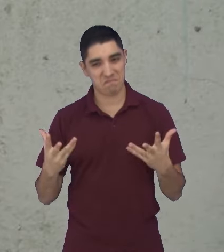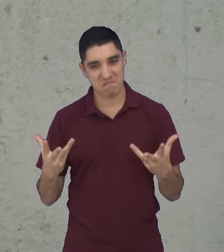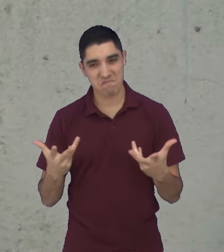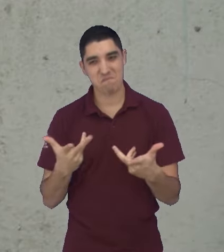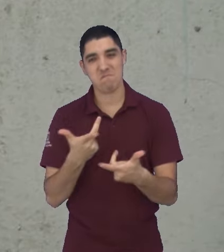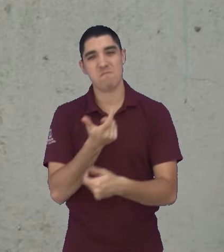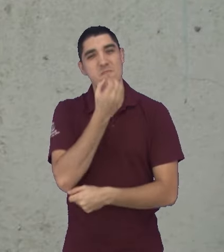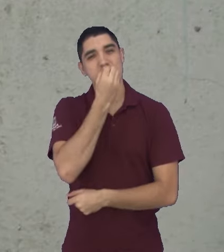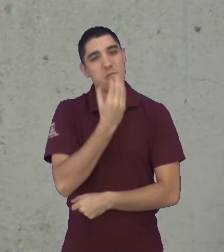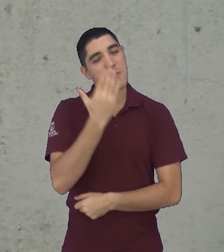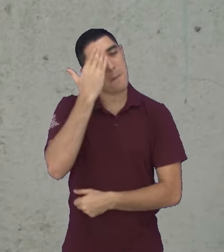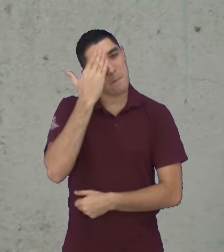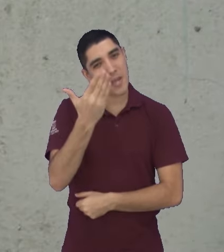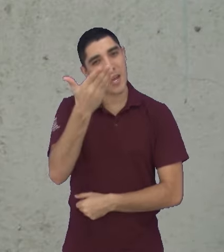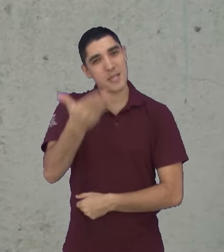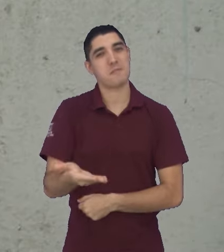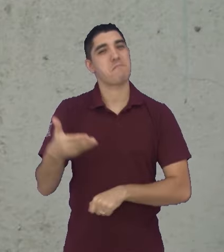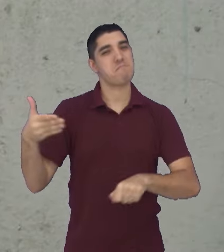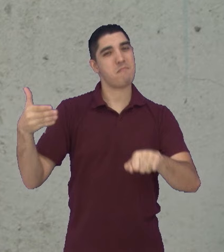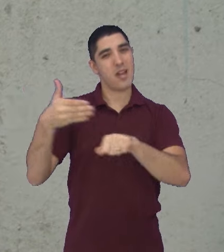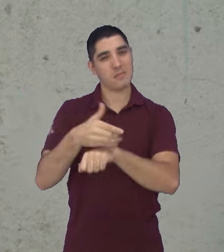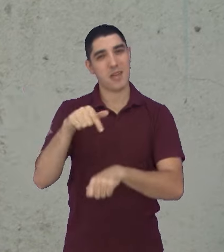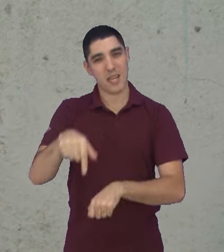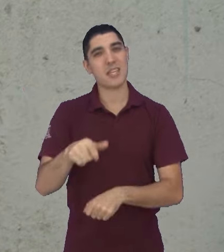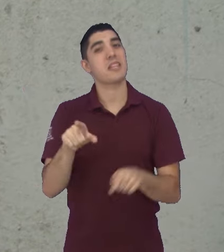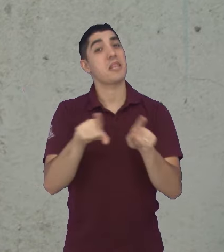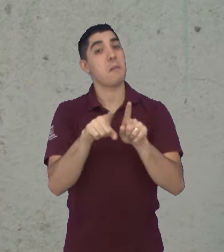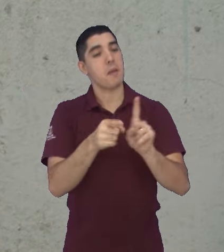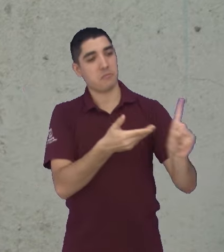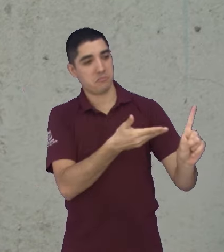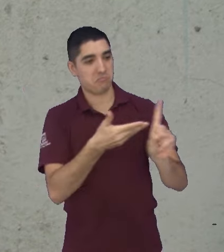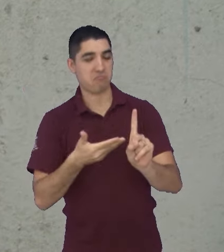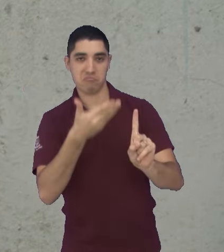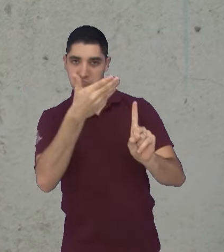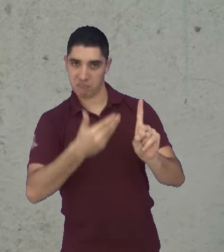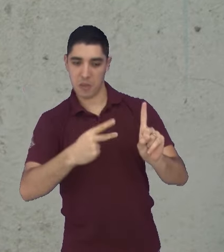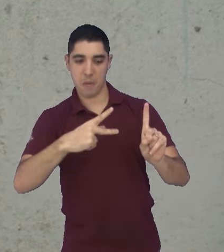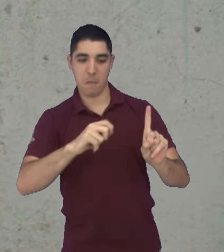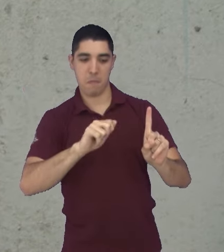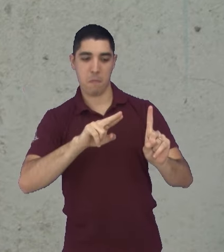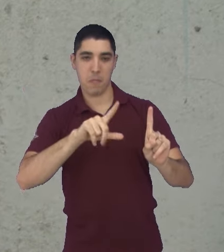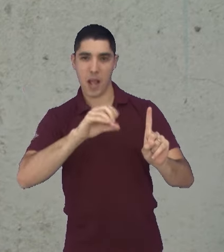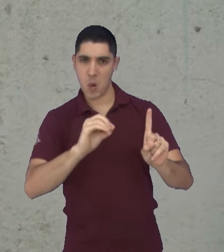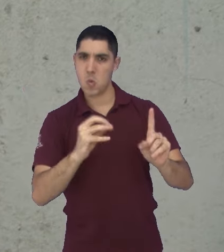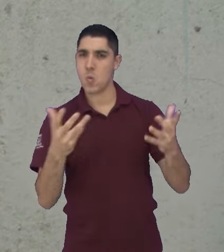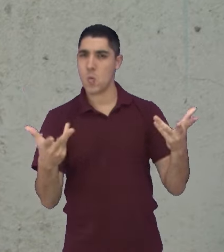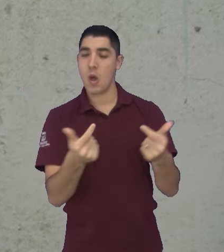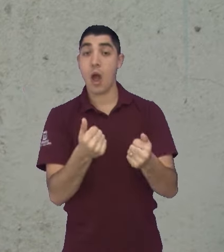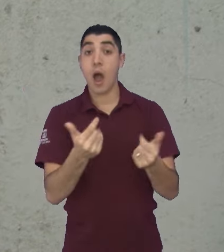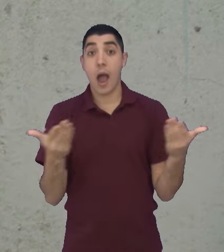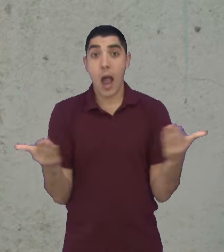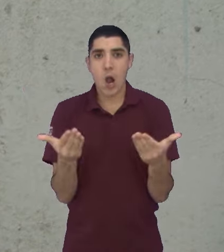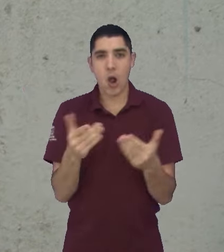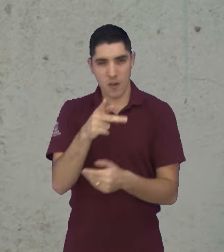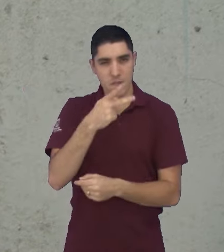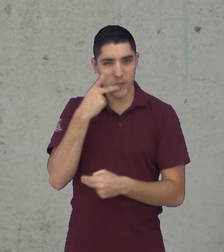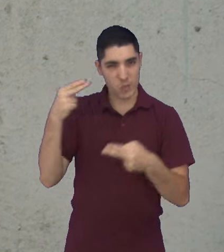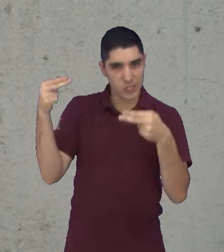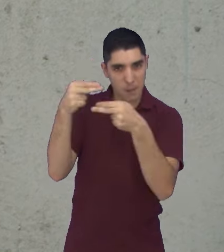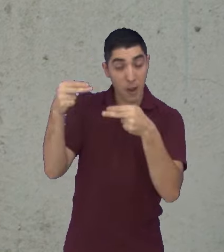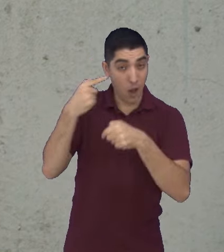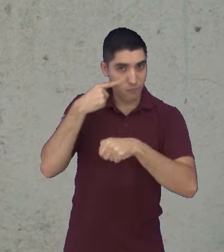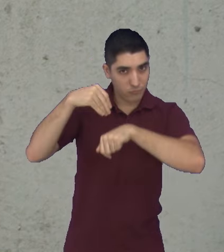muito obrigada, viu, pela sua participação aqui, pelo seu convidado aí também, com esses pães maravilhosos. Ó, vamos de dica do Sebrae, a gente está falando do Sebrae aqui, ó.